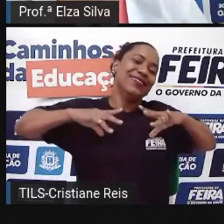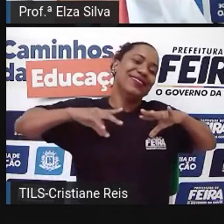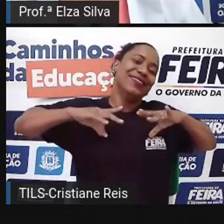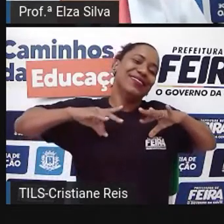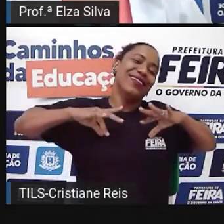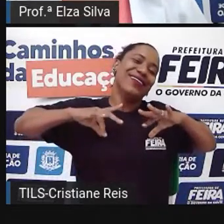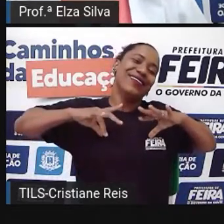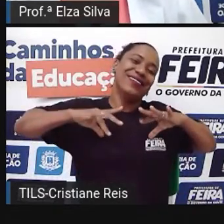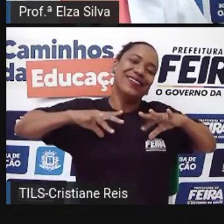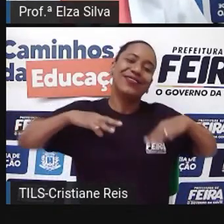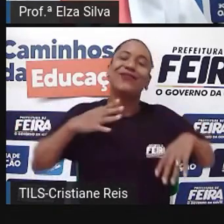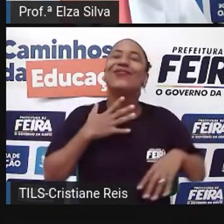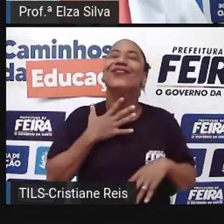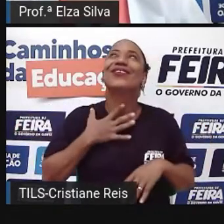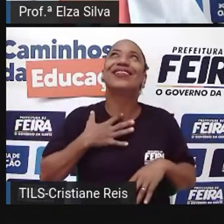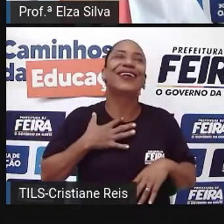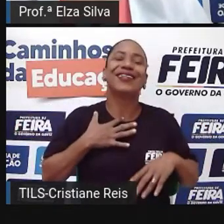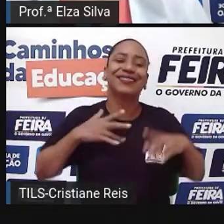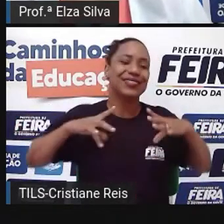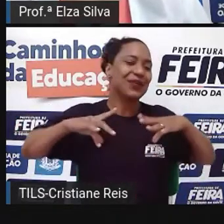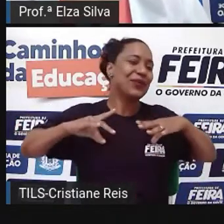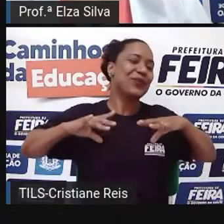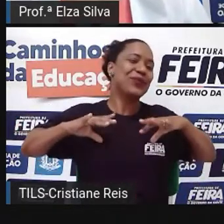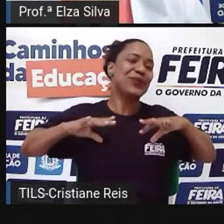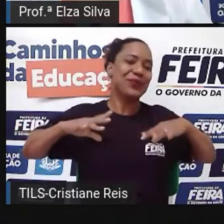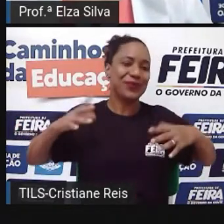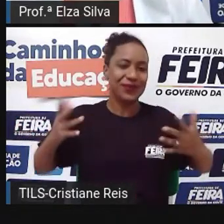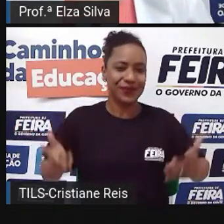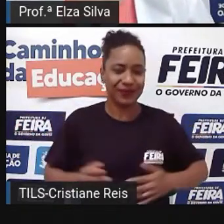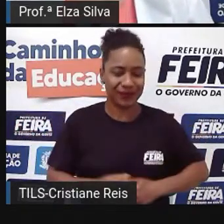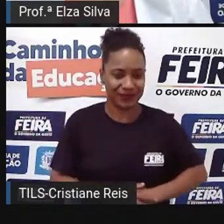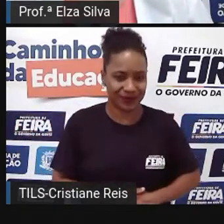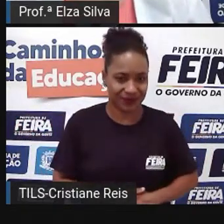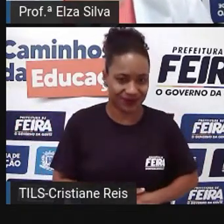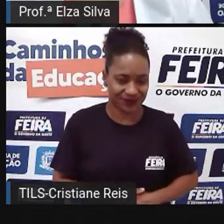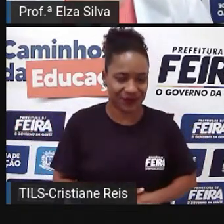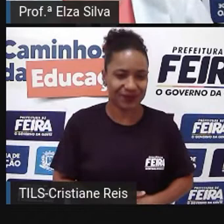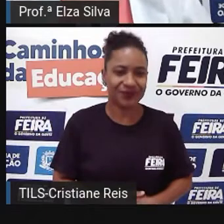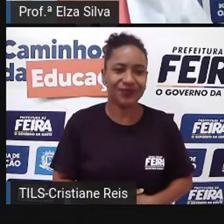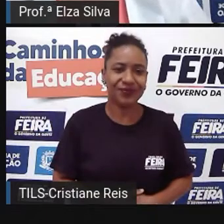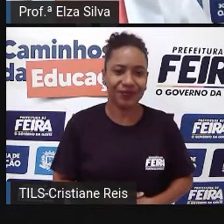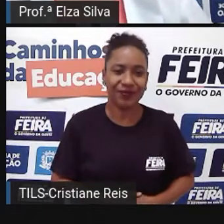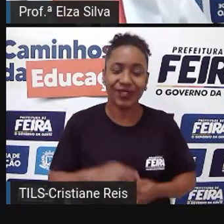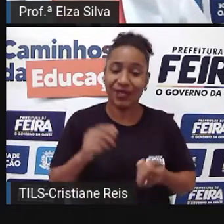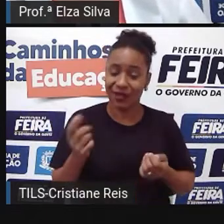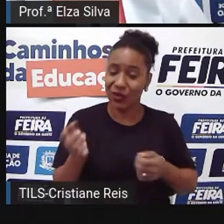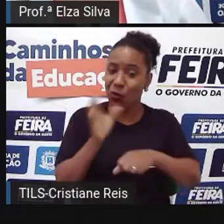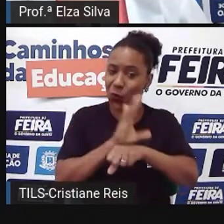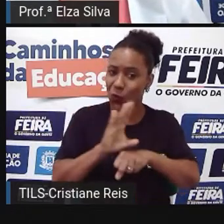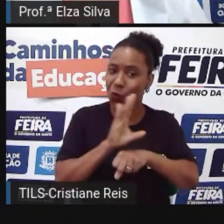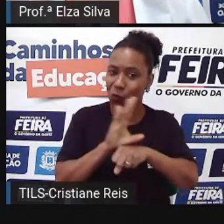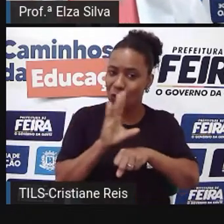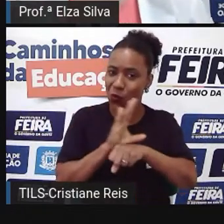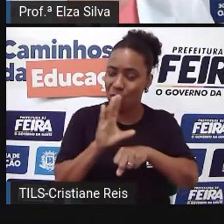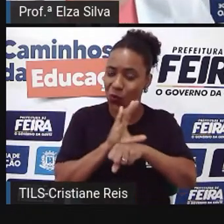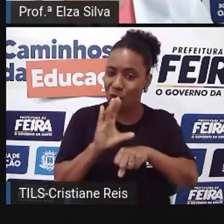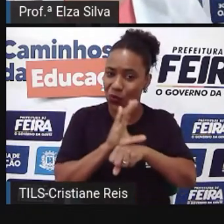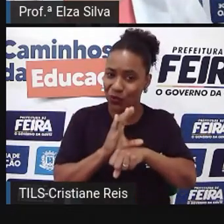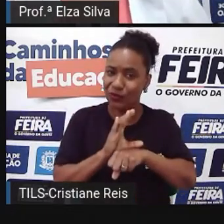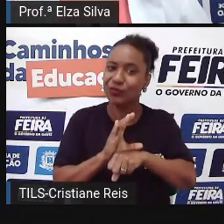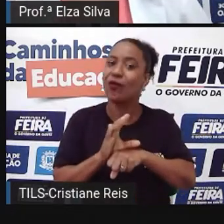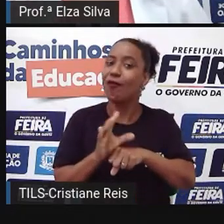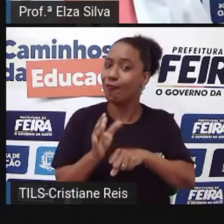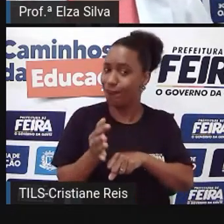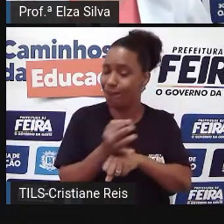sonho principal Das minhas feiras To attend a vacation course Fazer um curso de férias Que a gente não deve